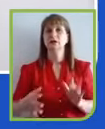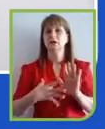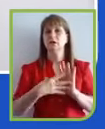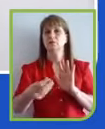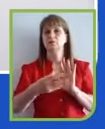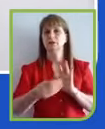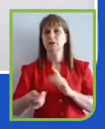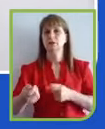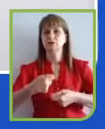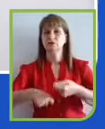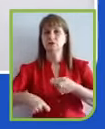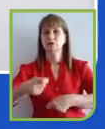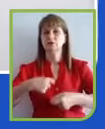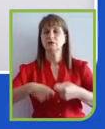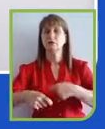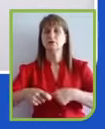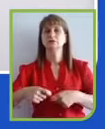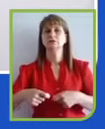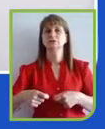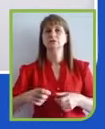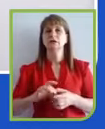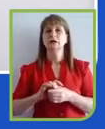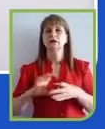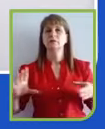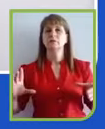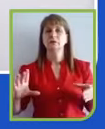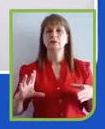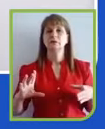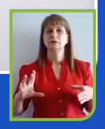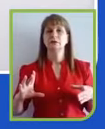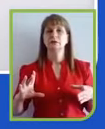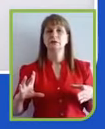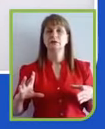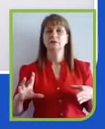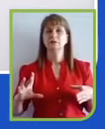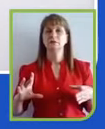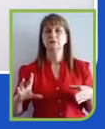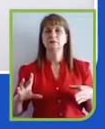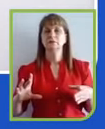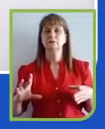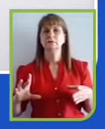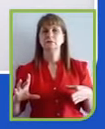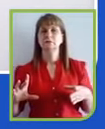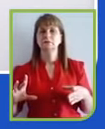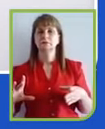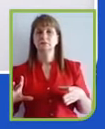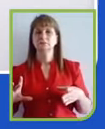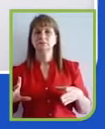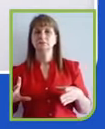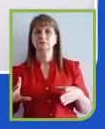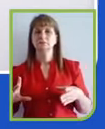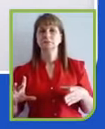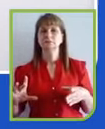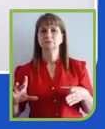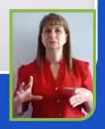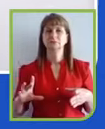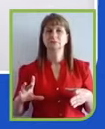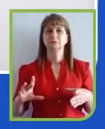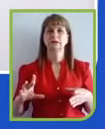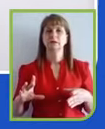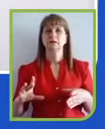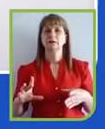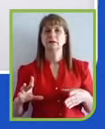impactos, principalmente as emissões de gases de combustível. Travou? Não, travou um pouquinho. Travou?